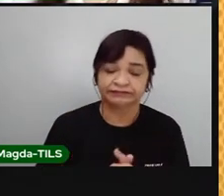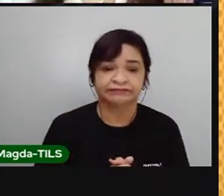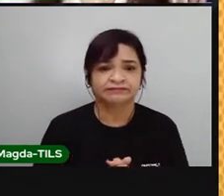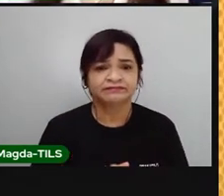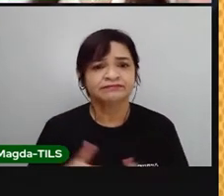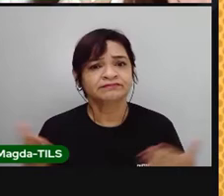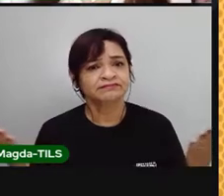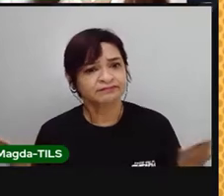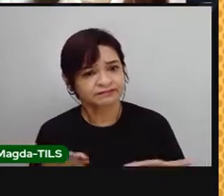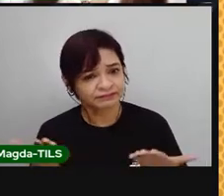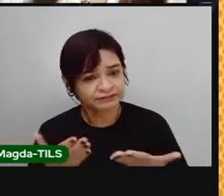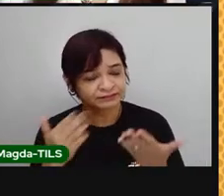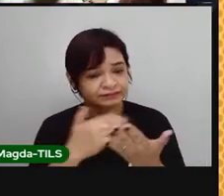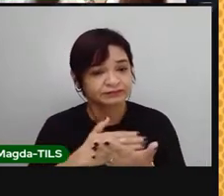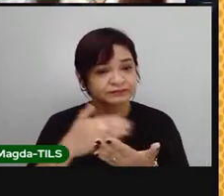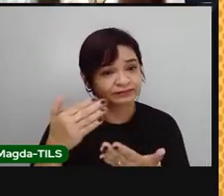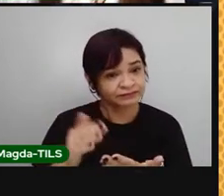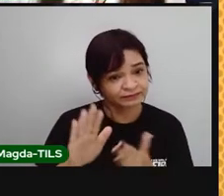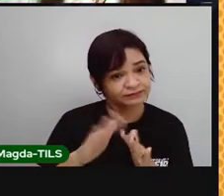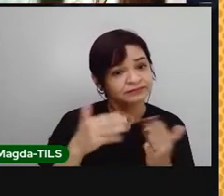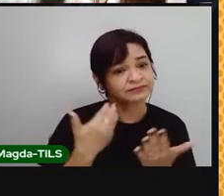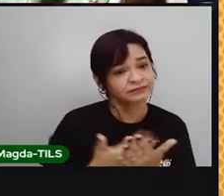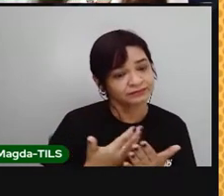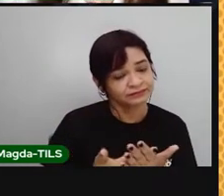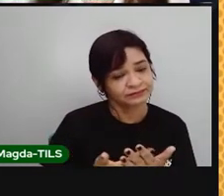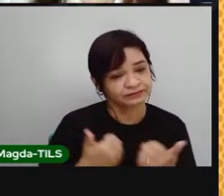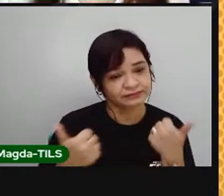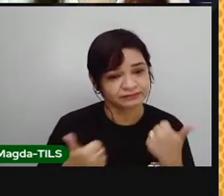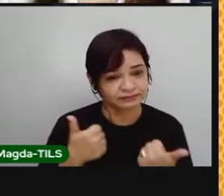Agora a gente vai continuar os nossos estudos por aqui.